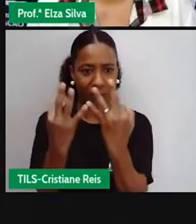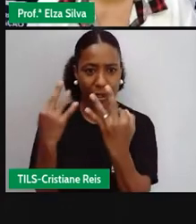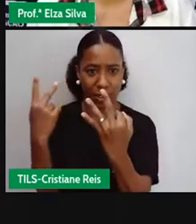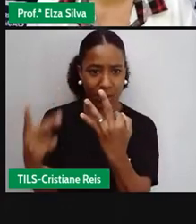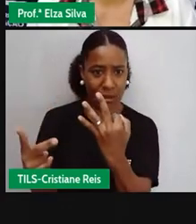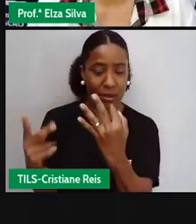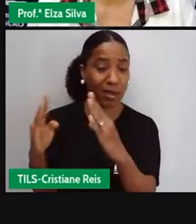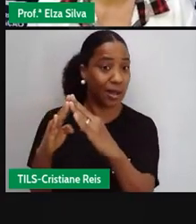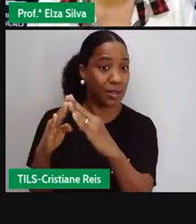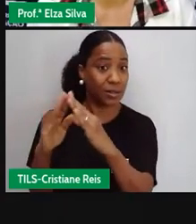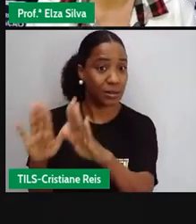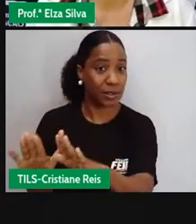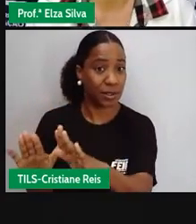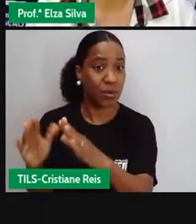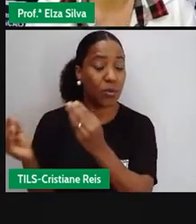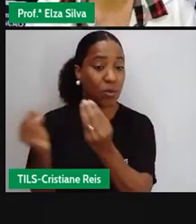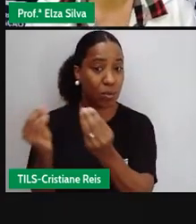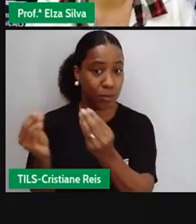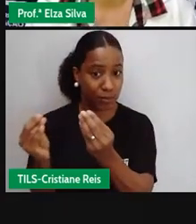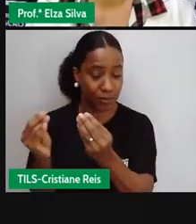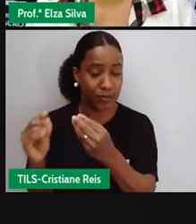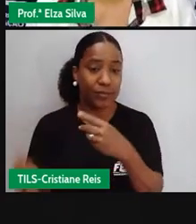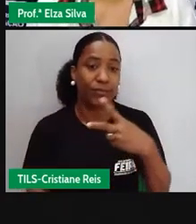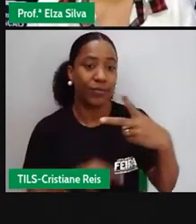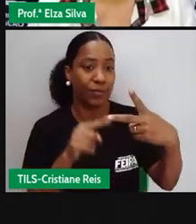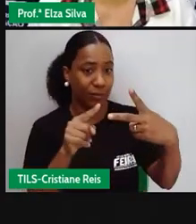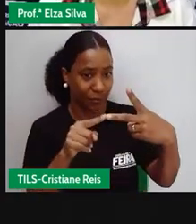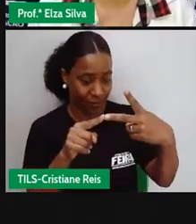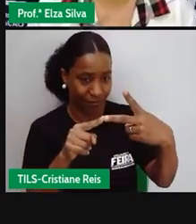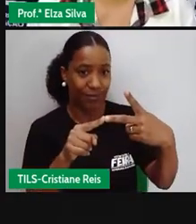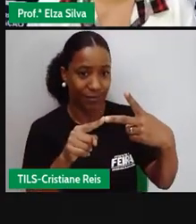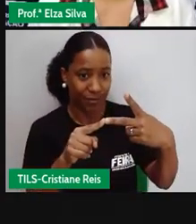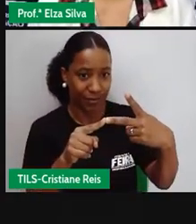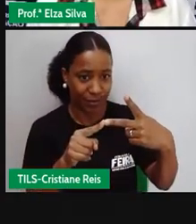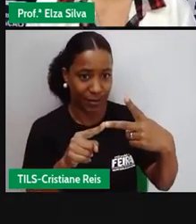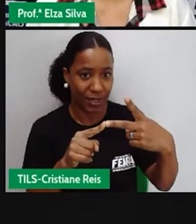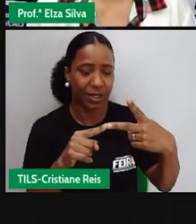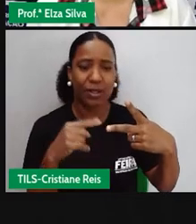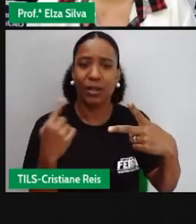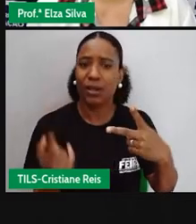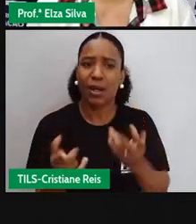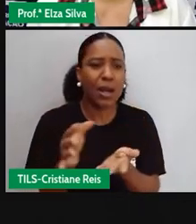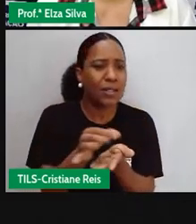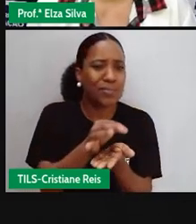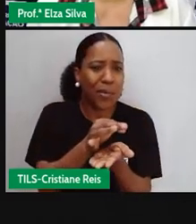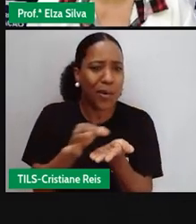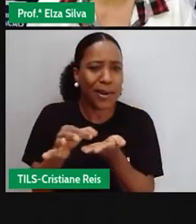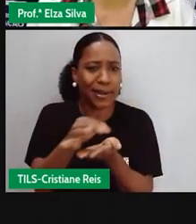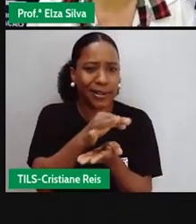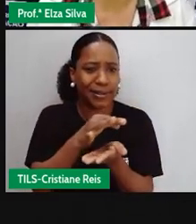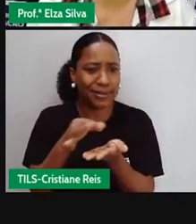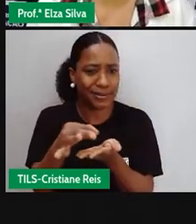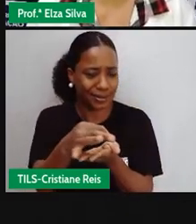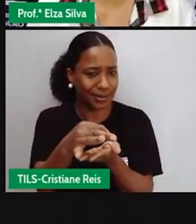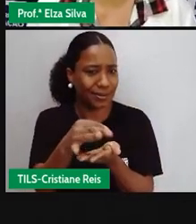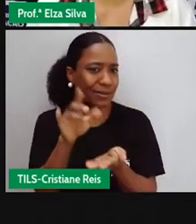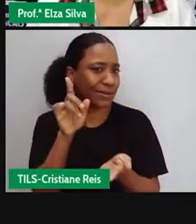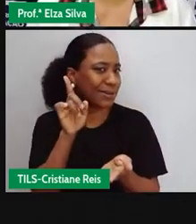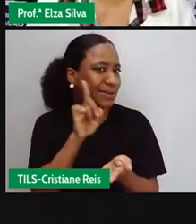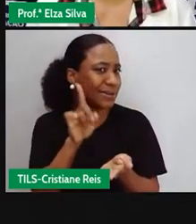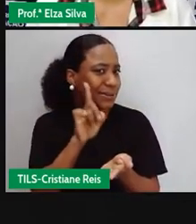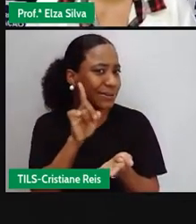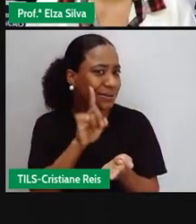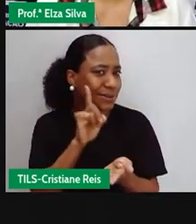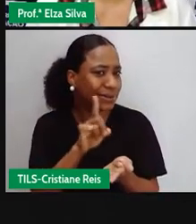Você conhece as moedas americanas, as cédulas e